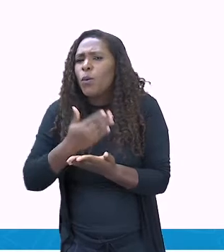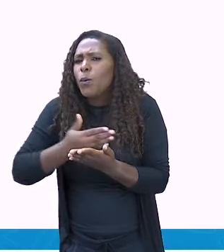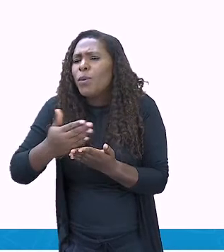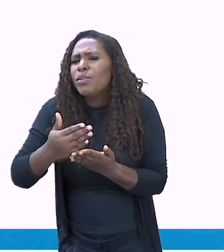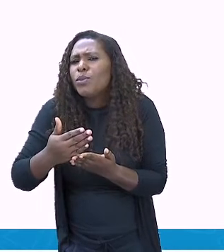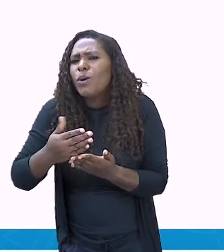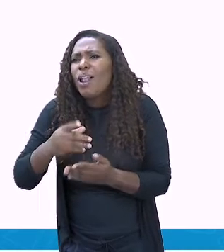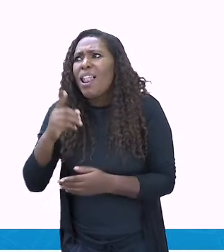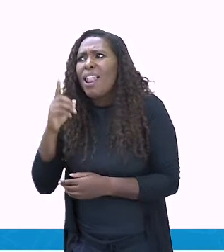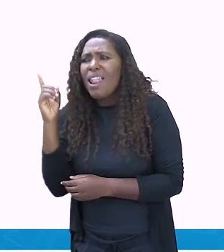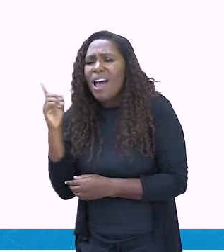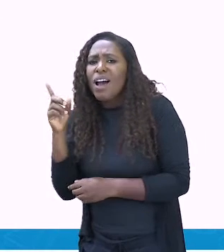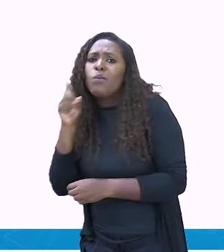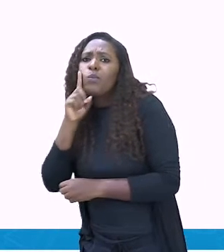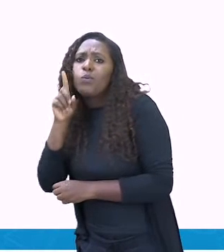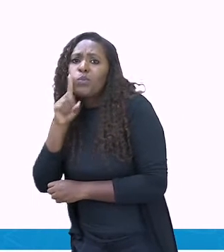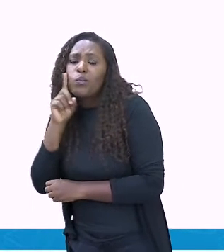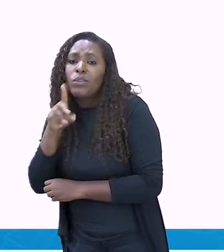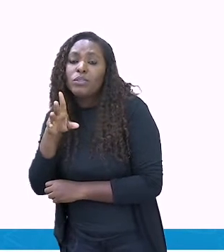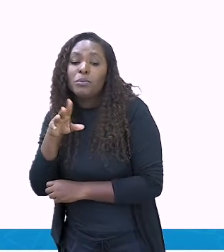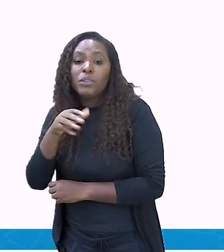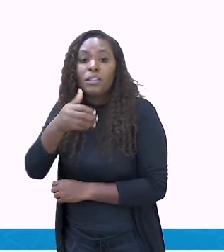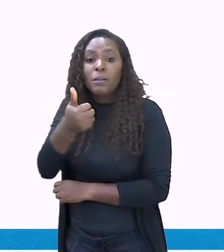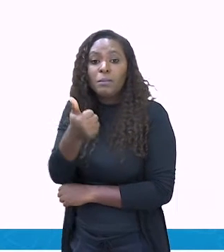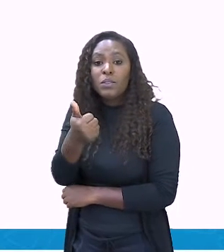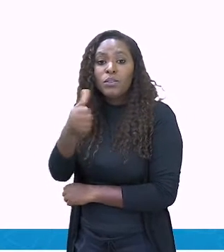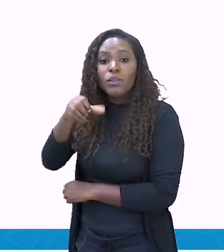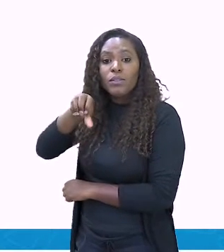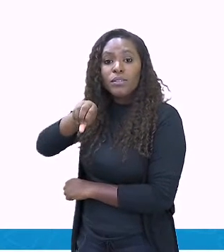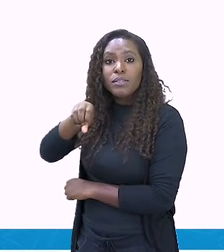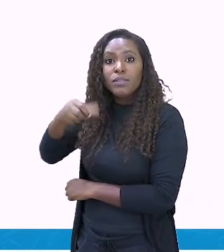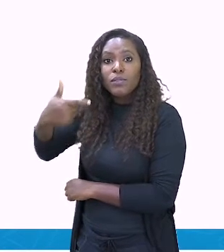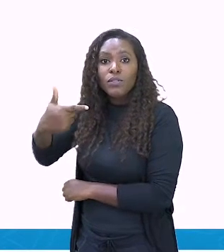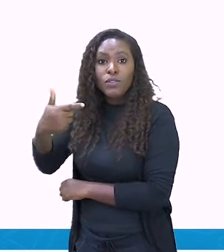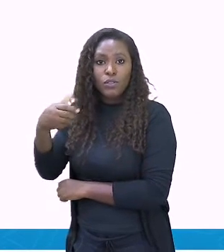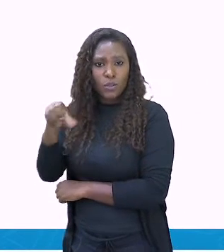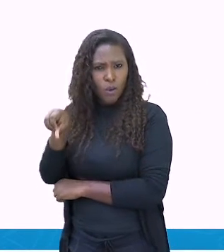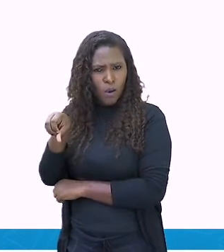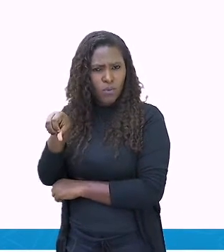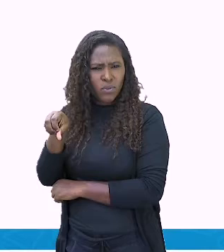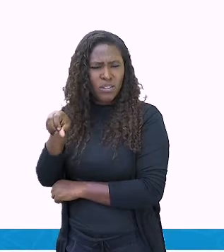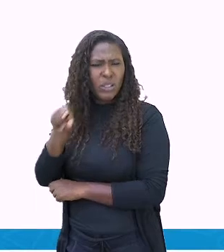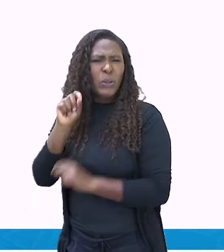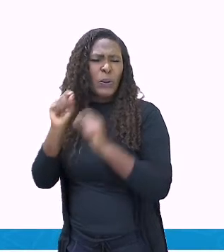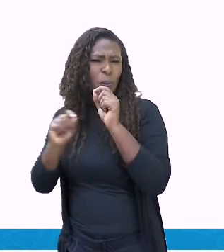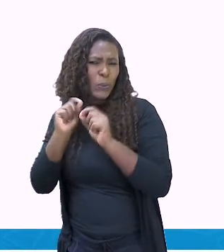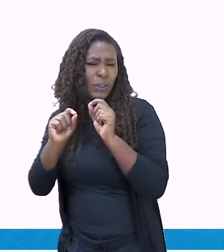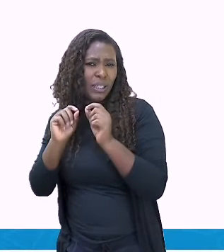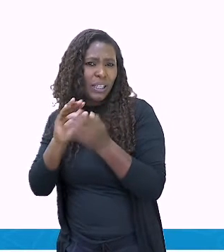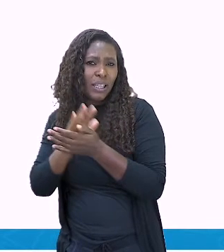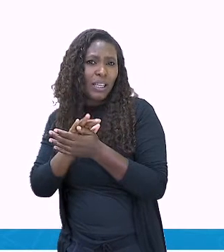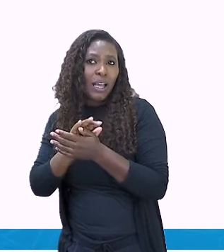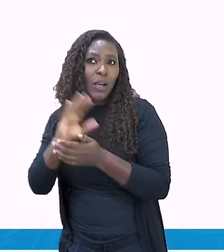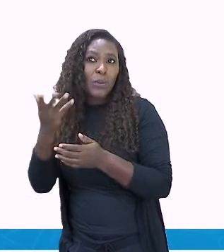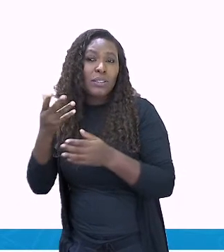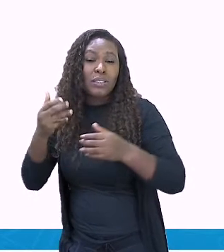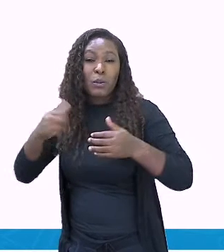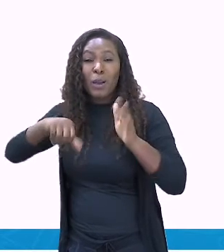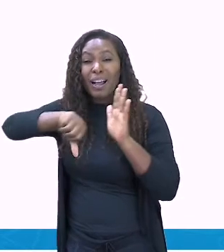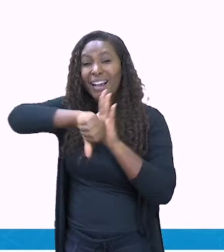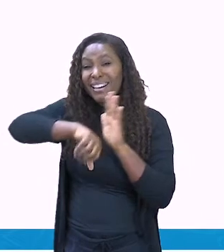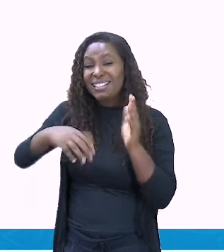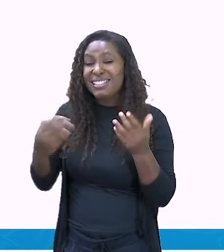1929, quando os músicos e dançarinos que trabalhavam em cabarets